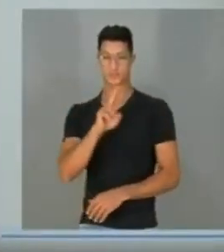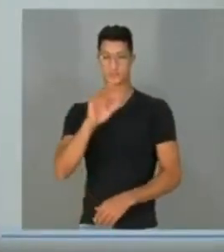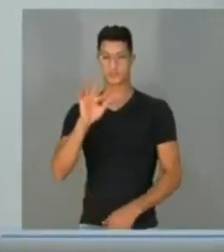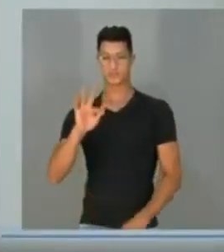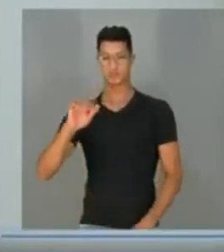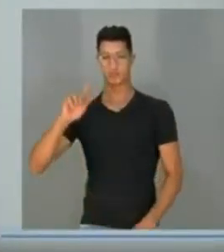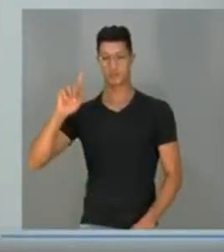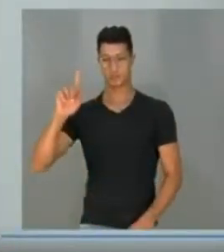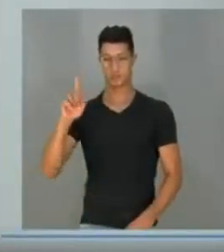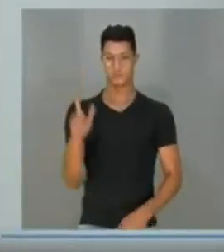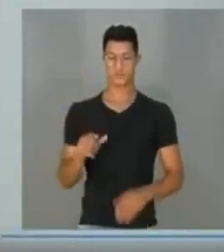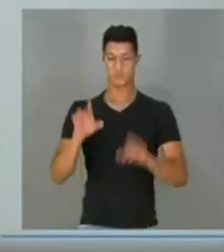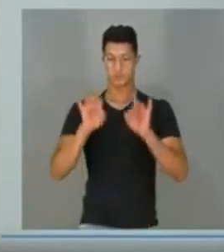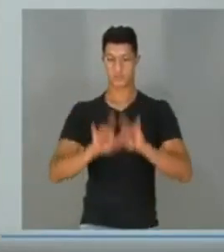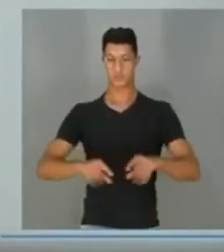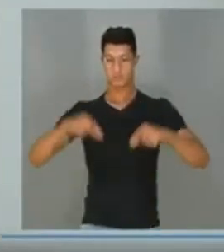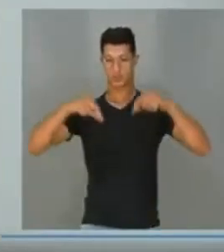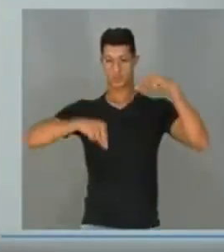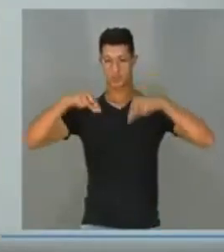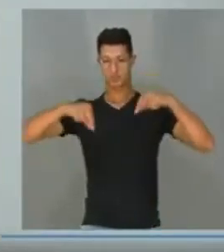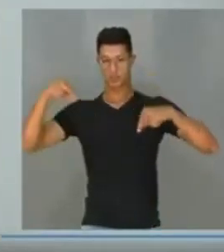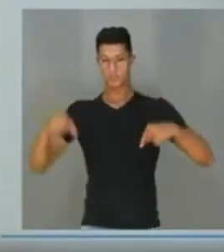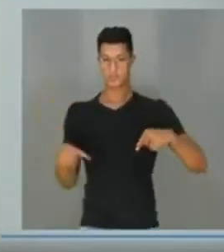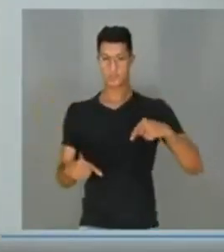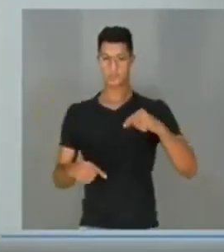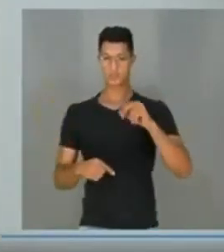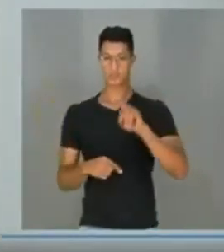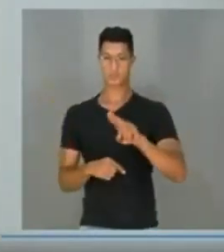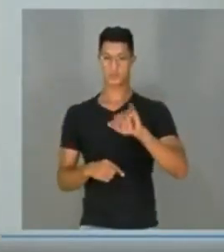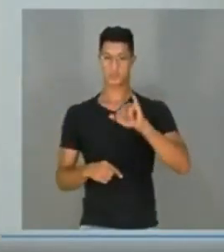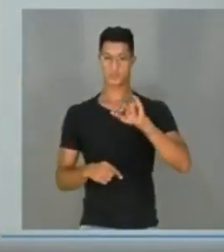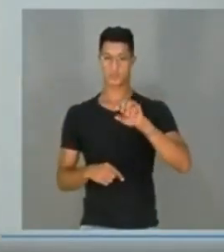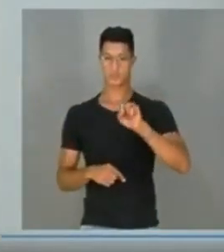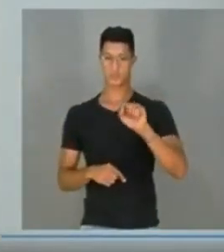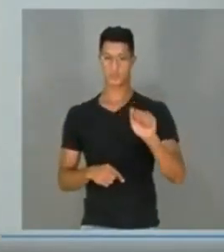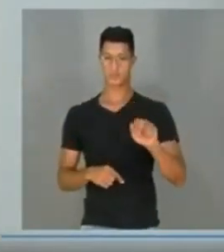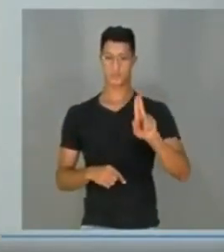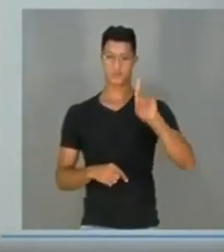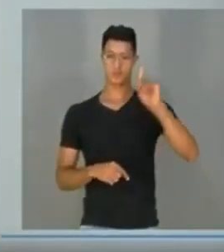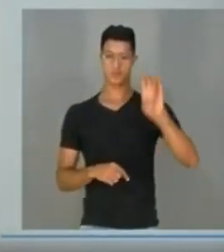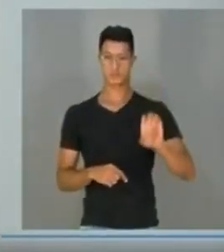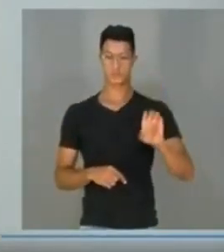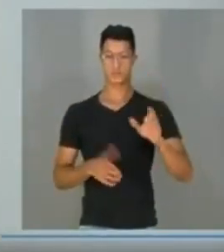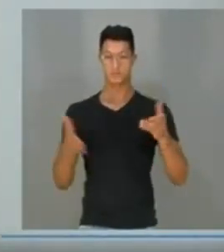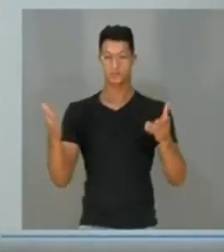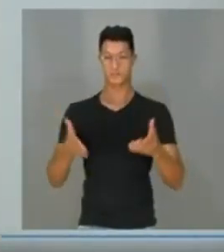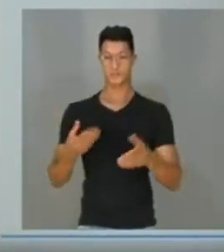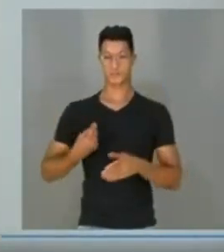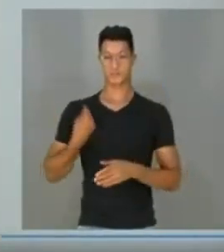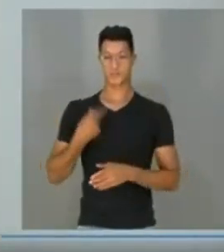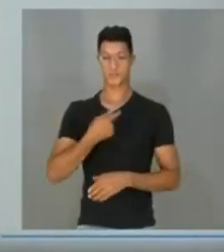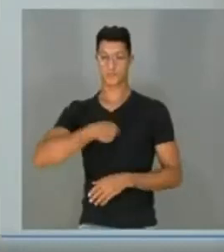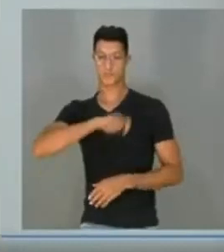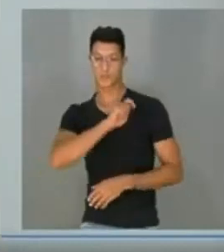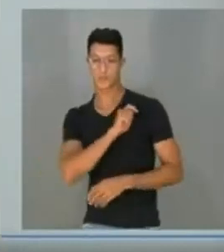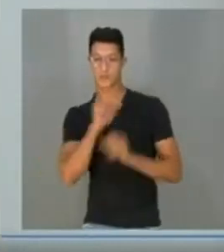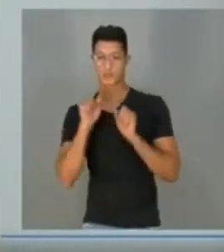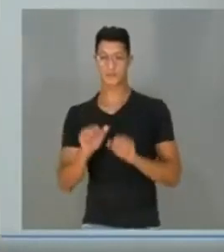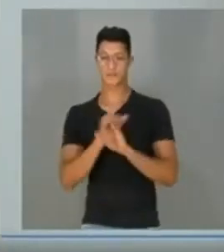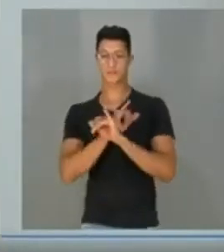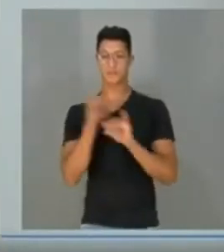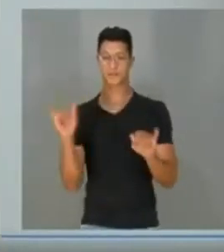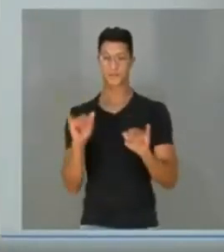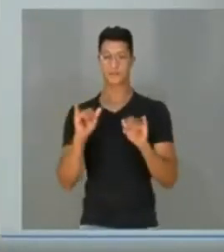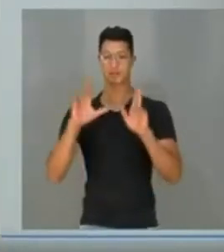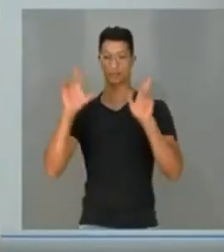Goiás, especialista em acupuntura pela Unisaúde. Hoje eu vivo na Espanha, e posso falar um